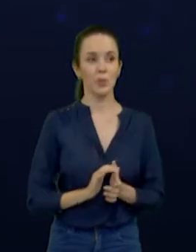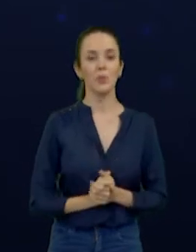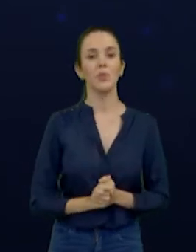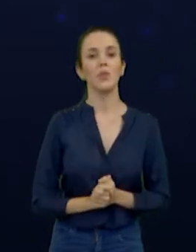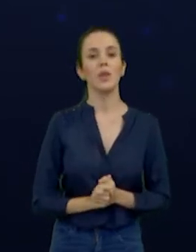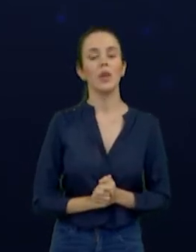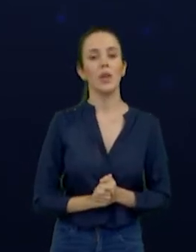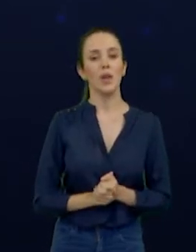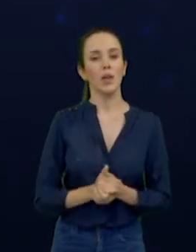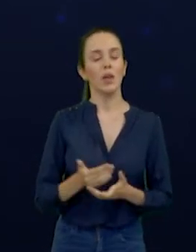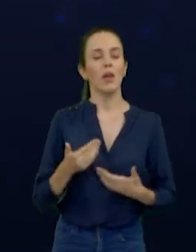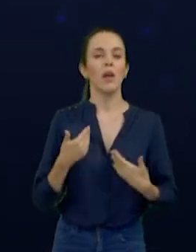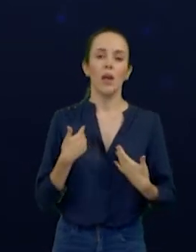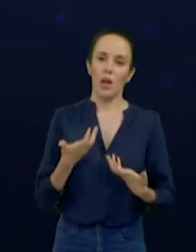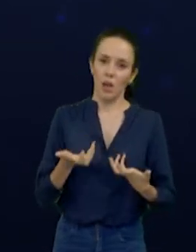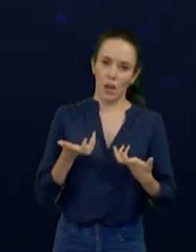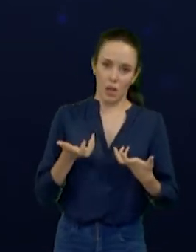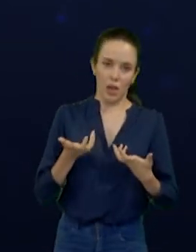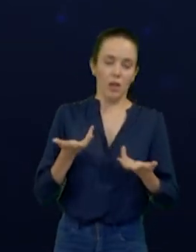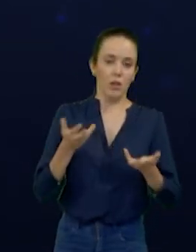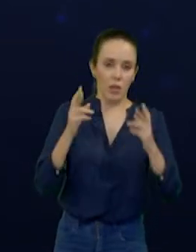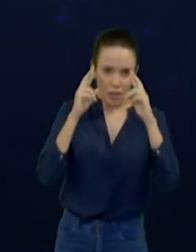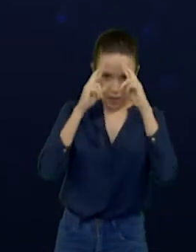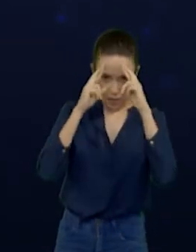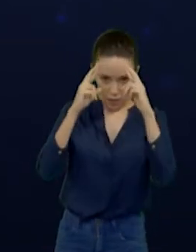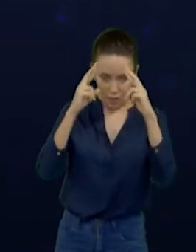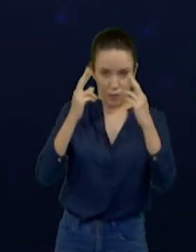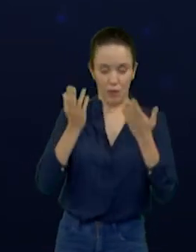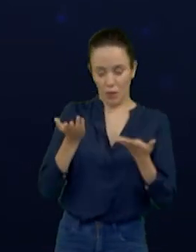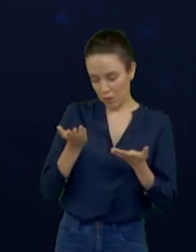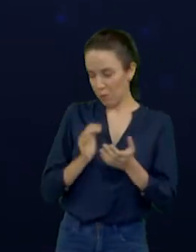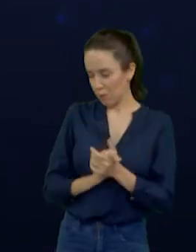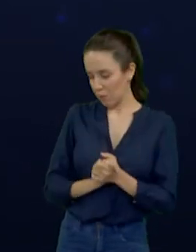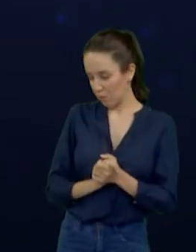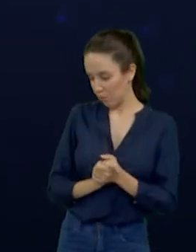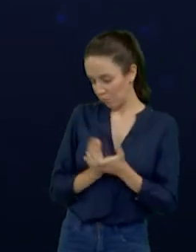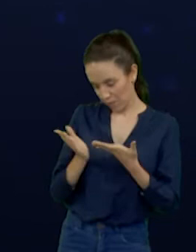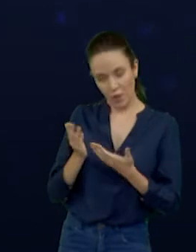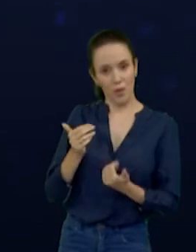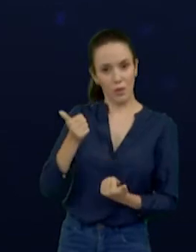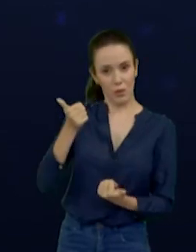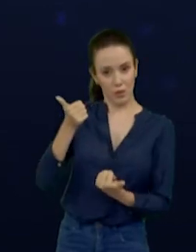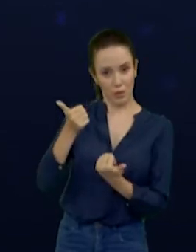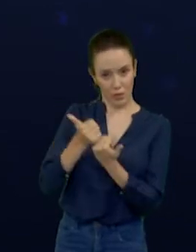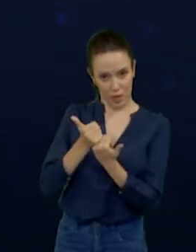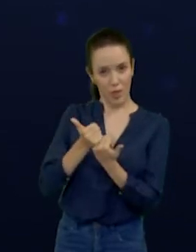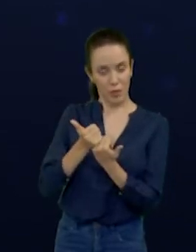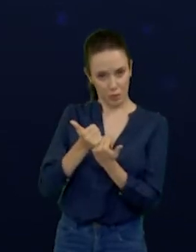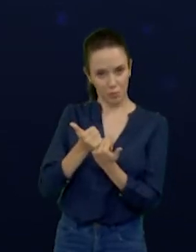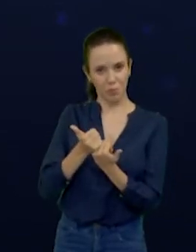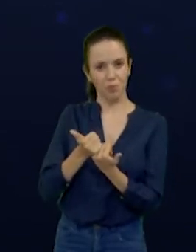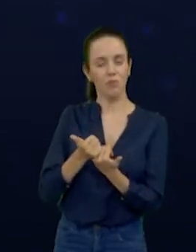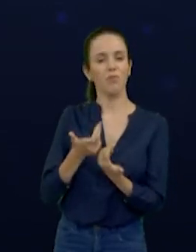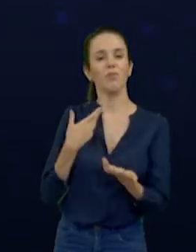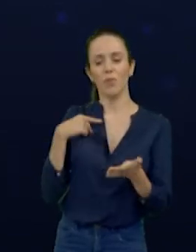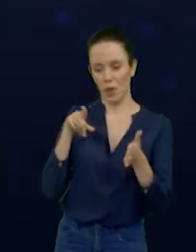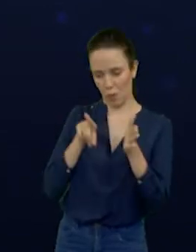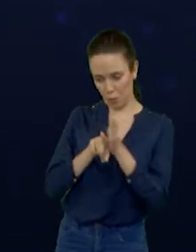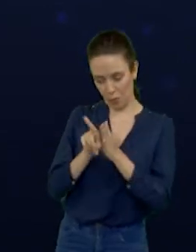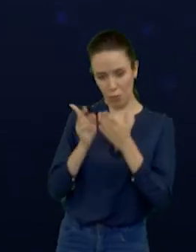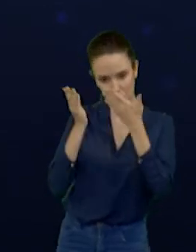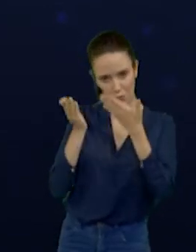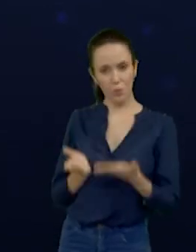Primeiramente, o meu respeito ao nosso vice-prefeito atual, o senhor Hamilton Pacheco. E gostaria de perguntar ao candidato